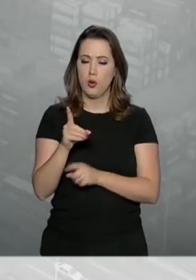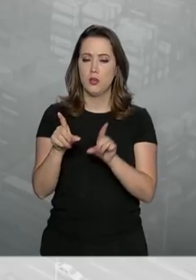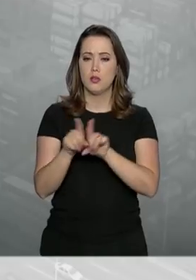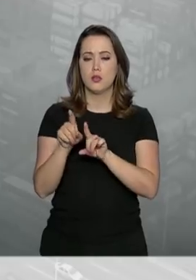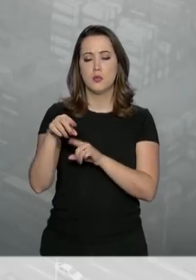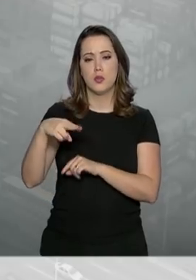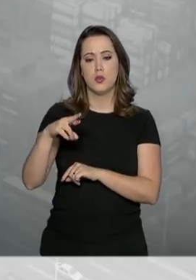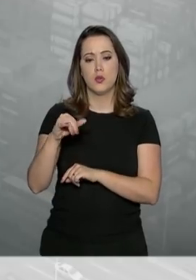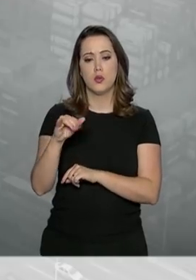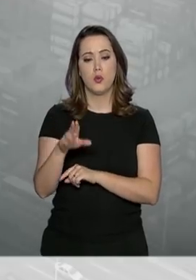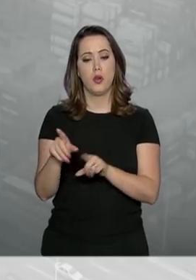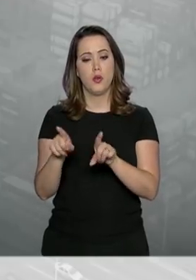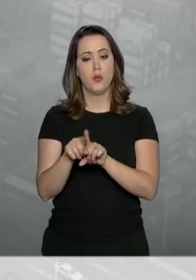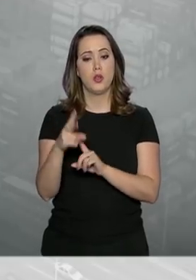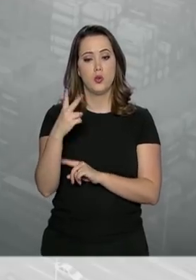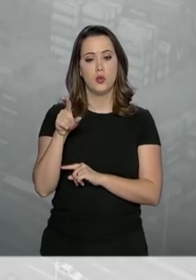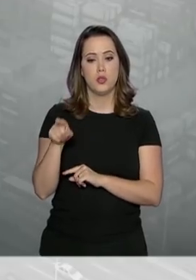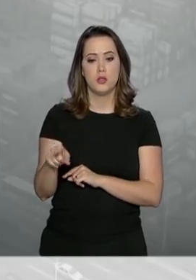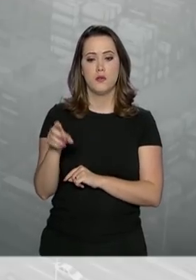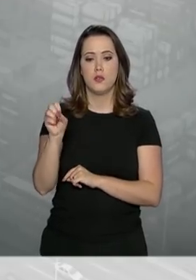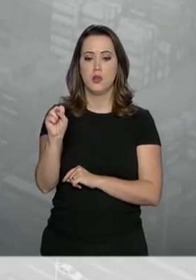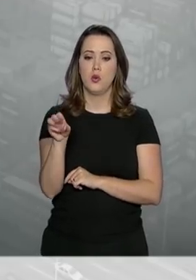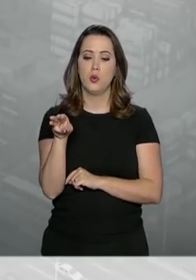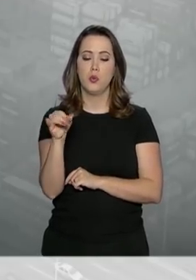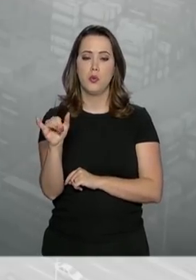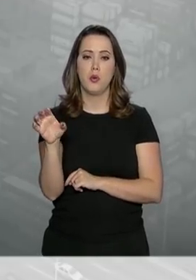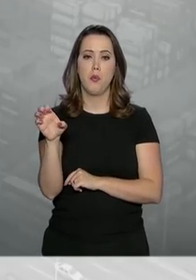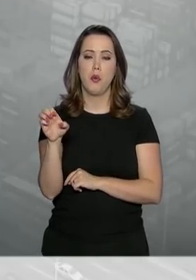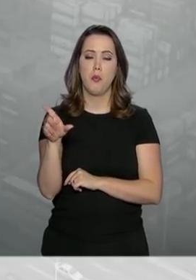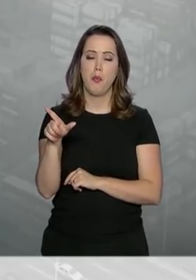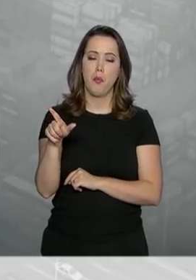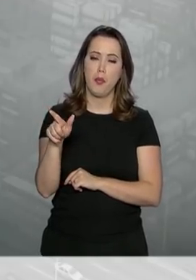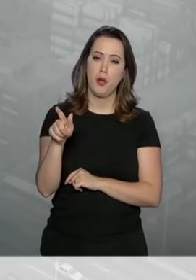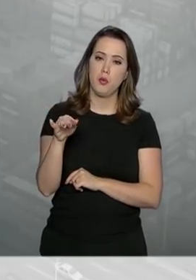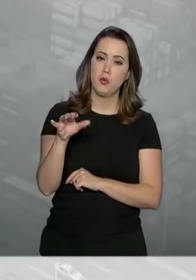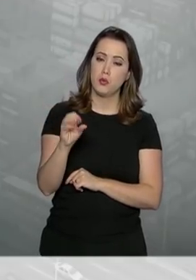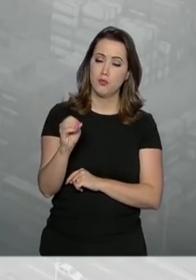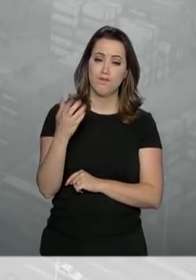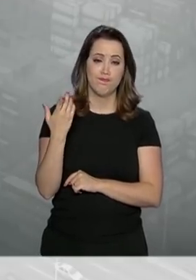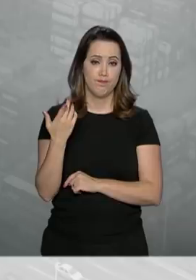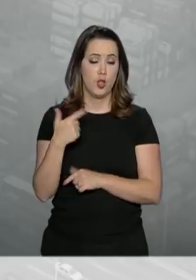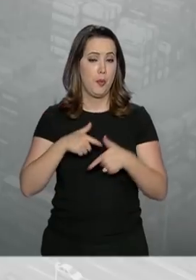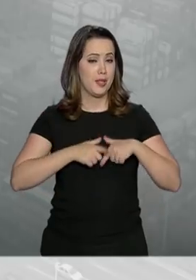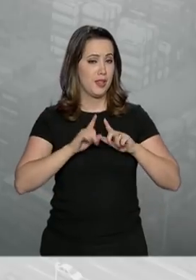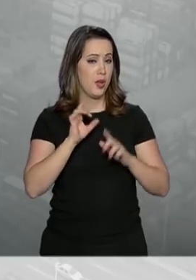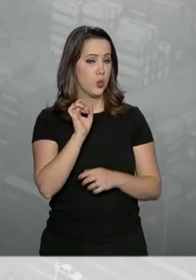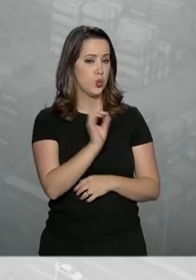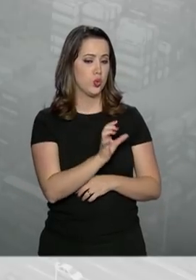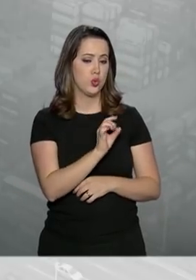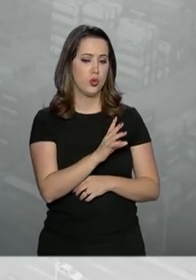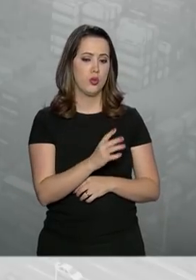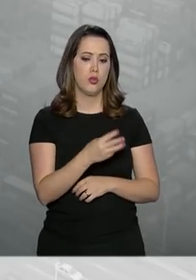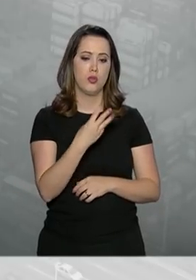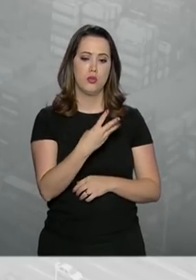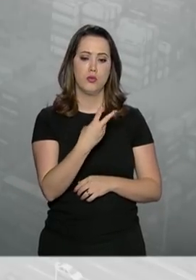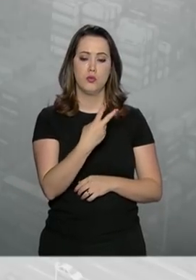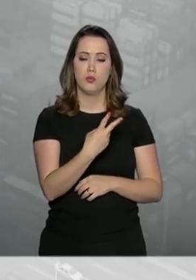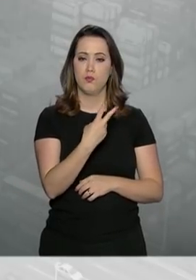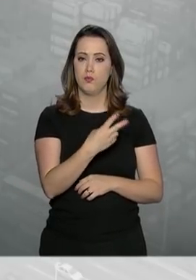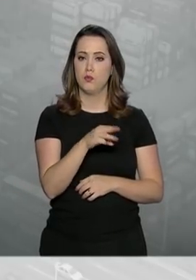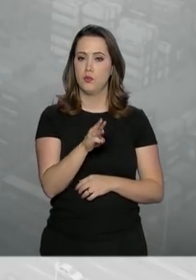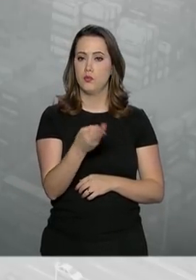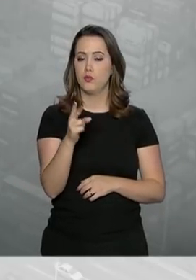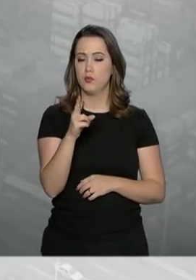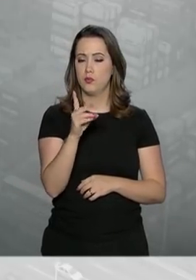Bélgica, ambos com poder aquisitivo semelhante ao de Israel, para o parceiro do Oriente Médio, foi exportado apenas US 322